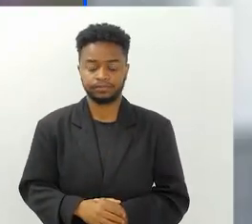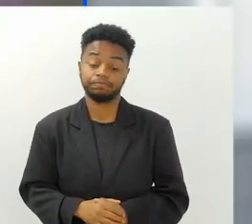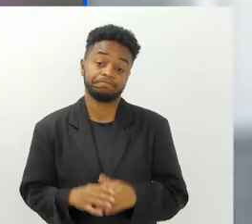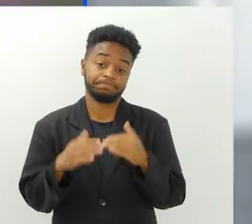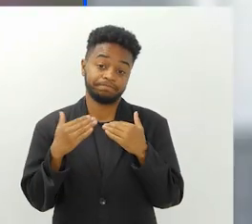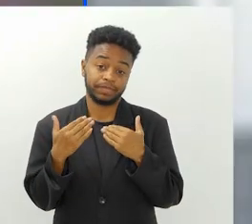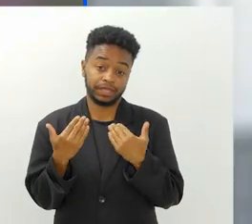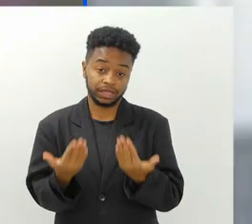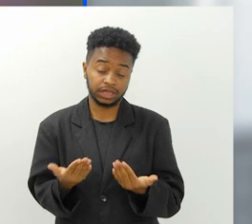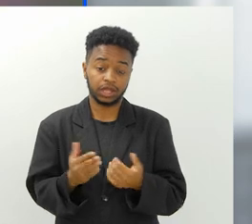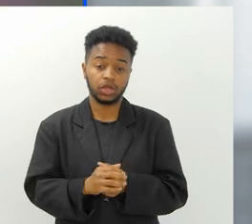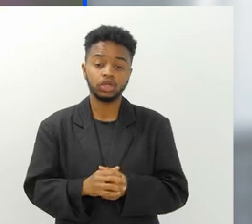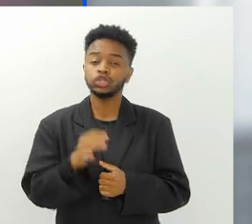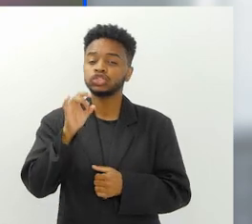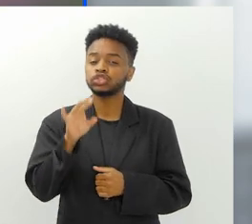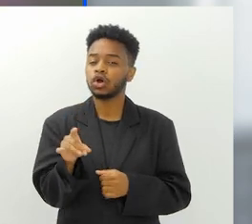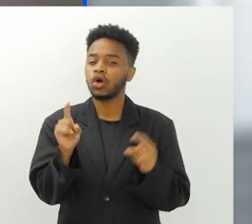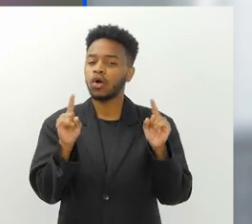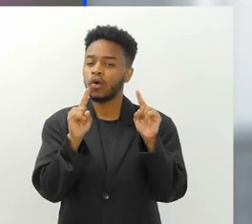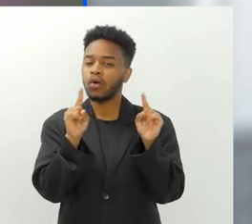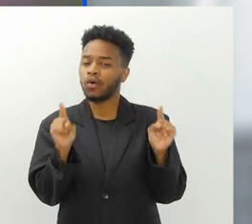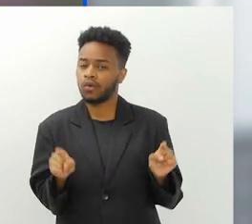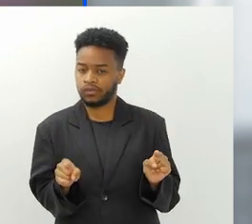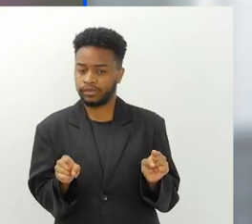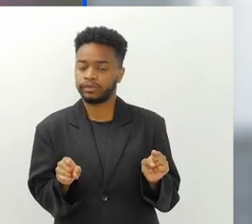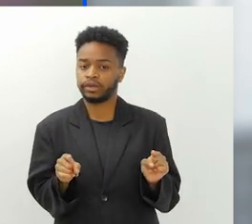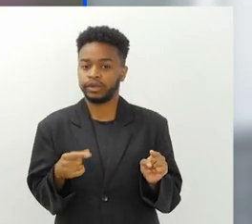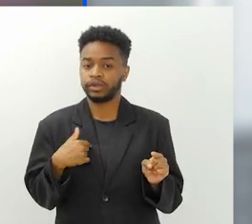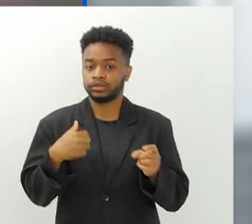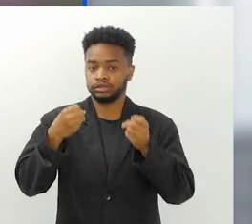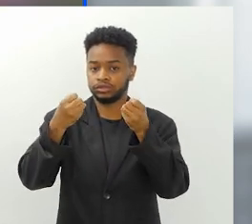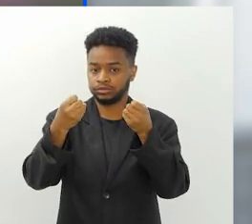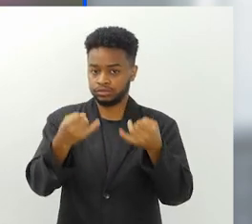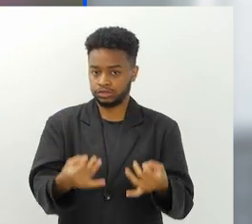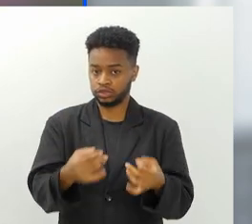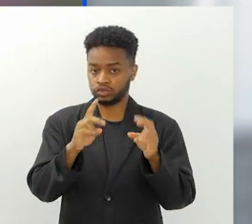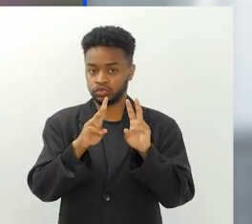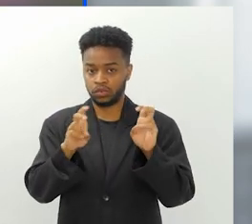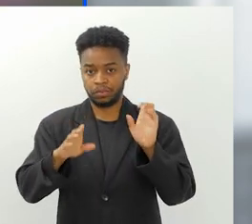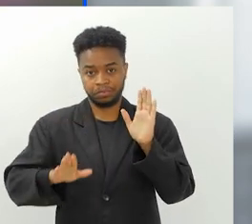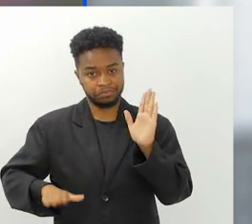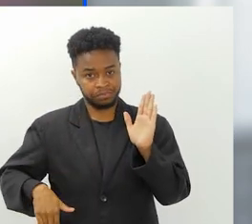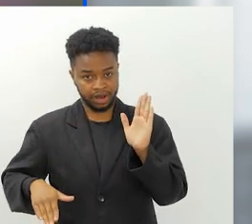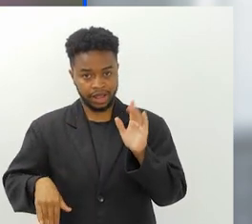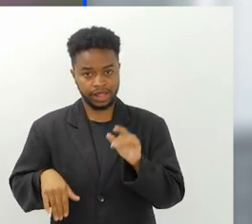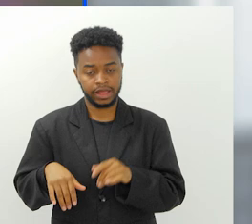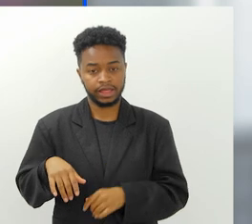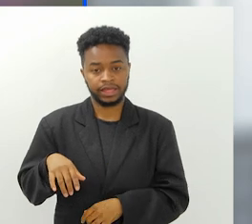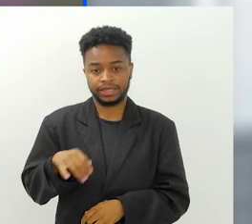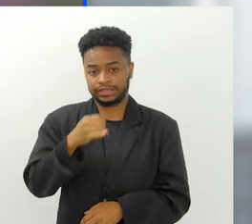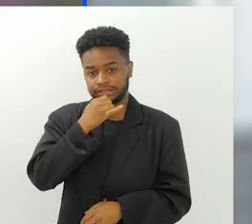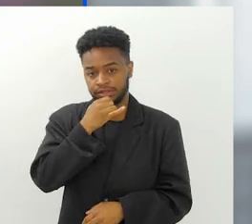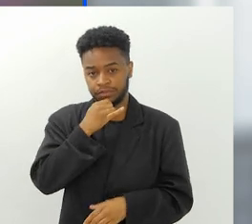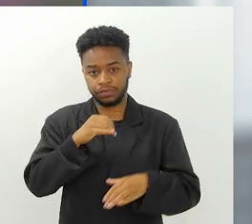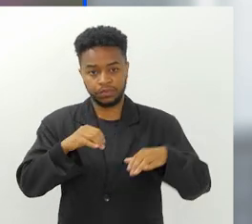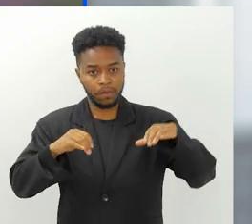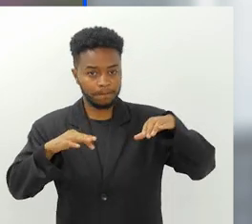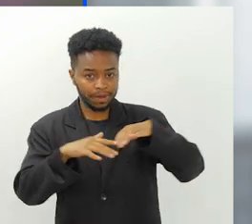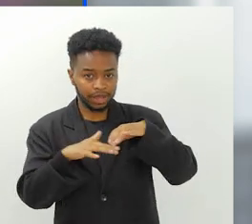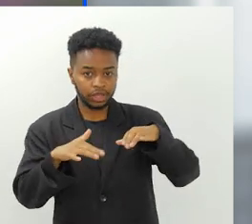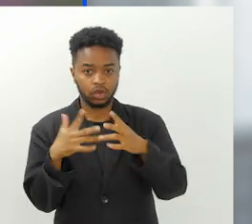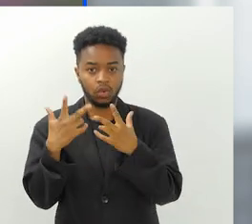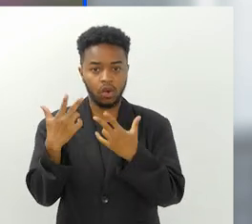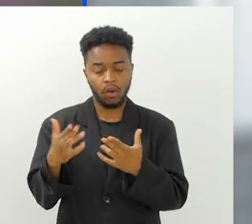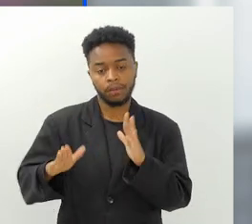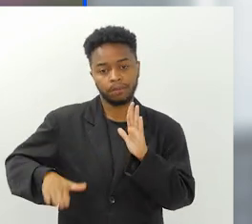Bom, só um parênteses aqui, no caso específico dessas praias do interior da Baía de Guanabara,